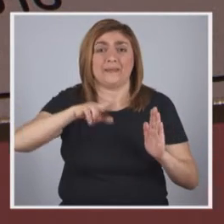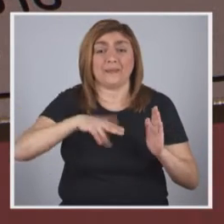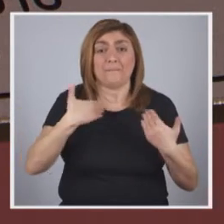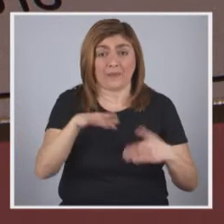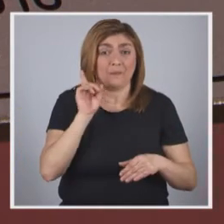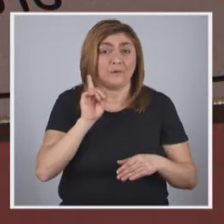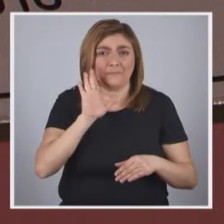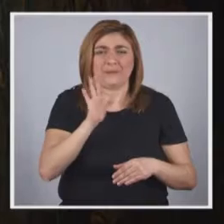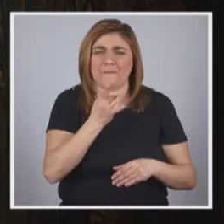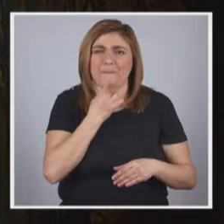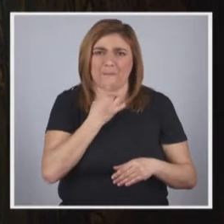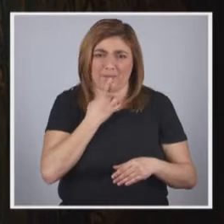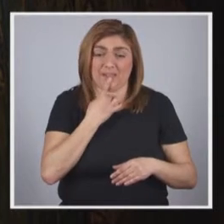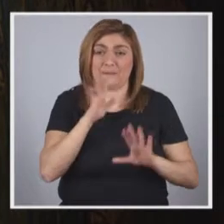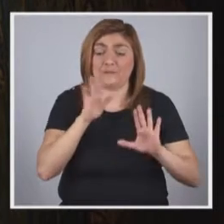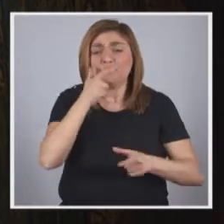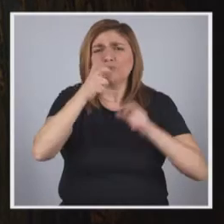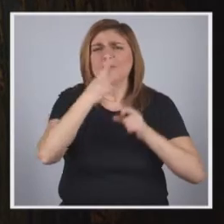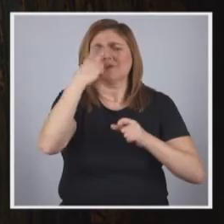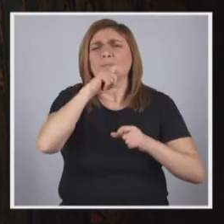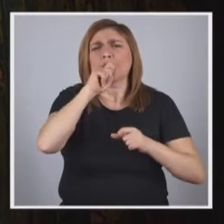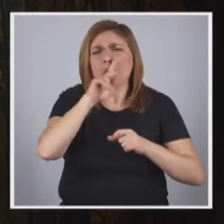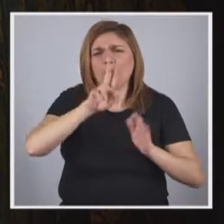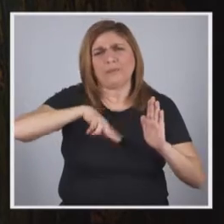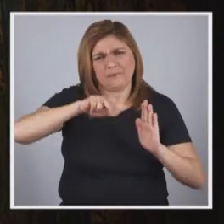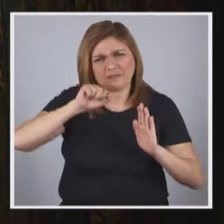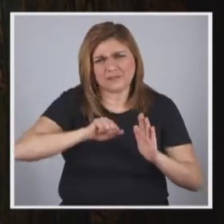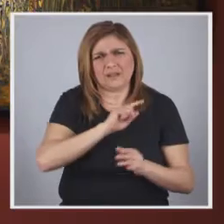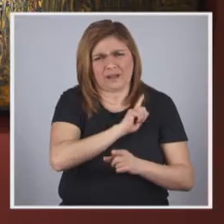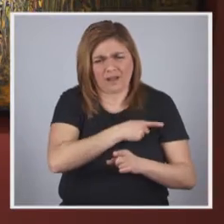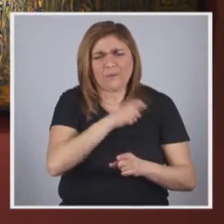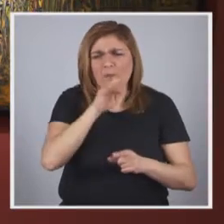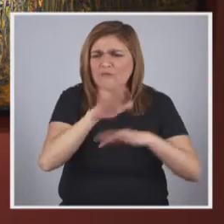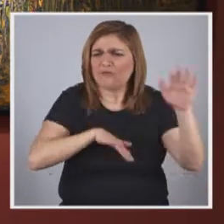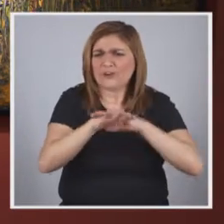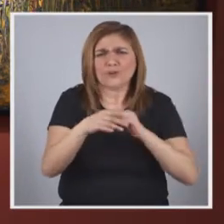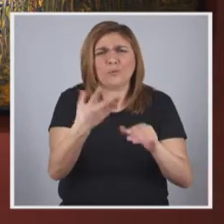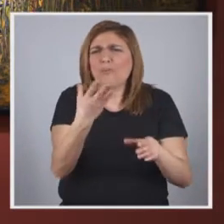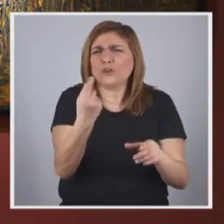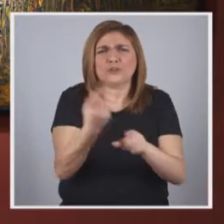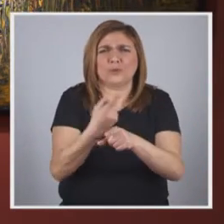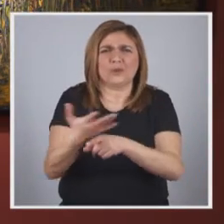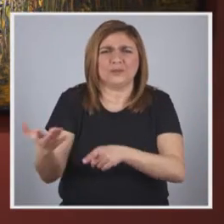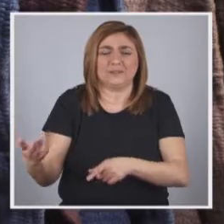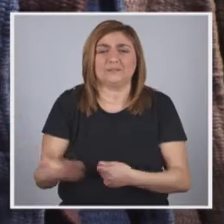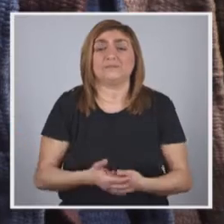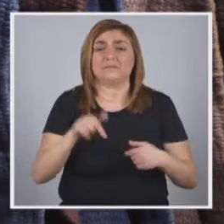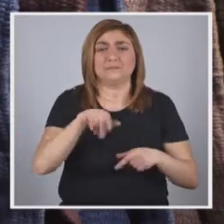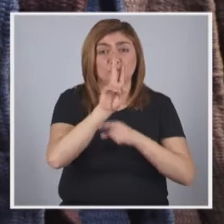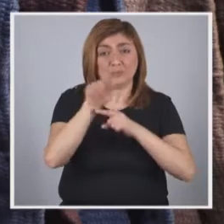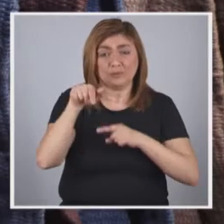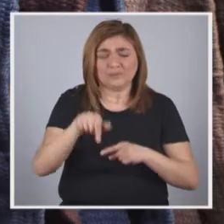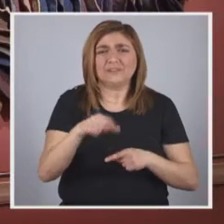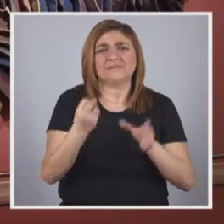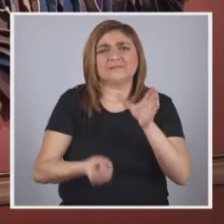Mas é importante que se perceba que as pessoas cegas são capazes de pintar e fazer muitas outras coisas. O Museu